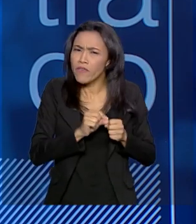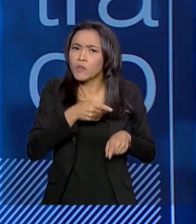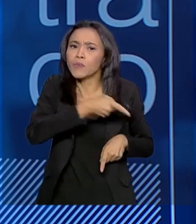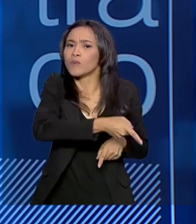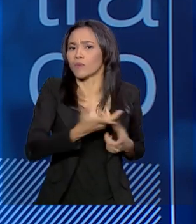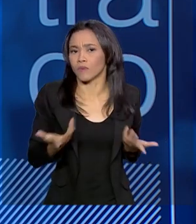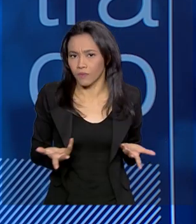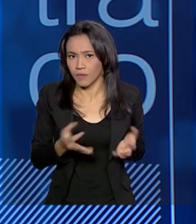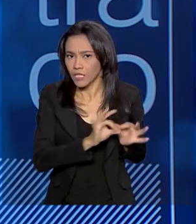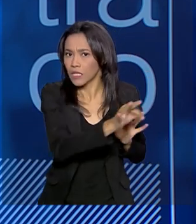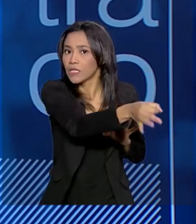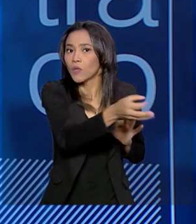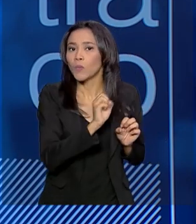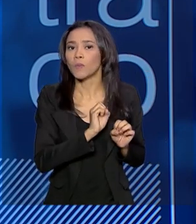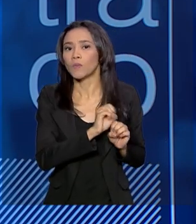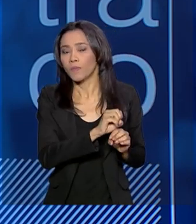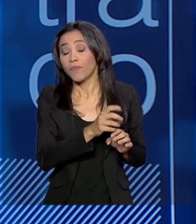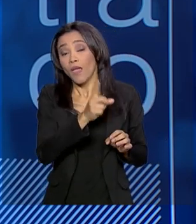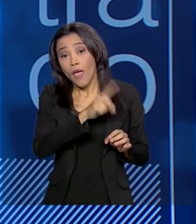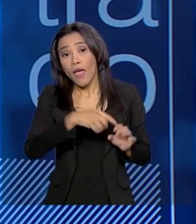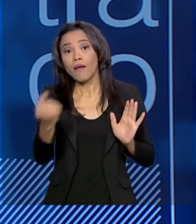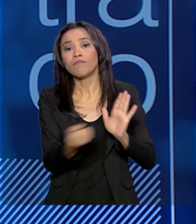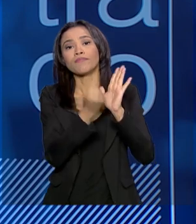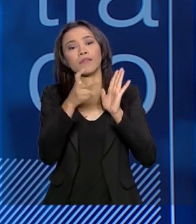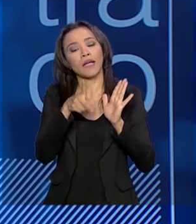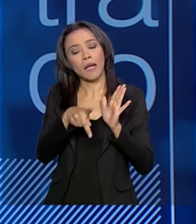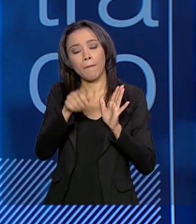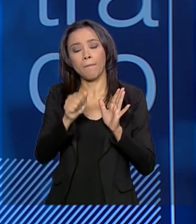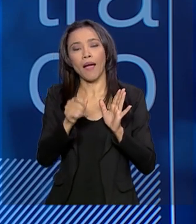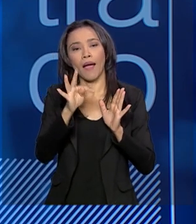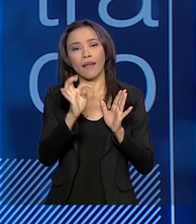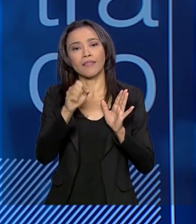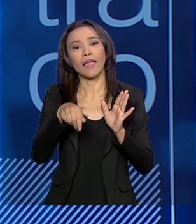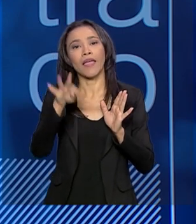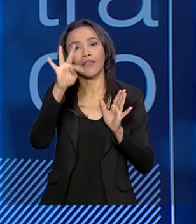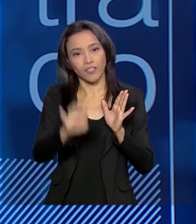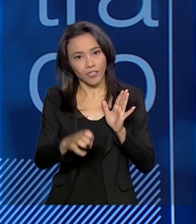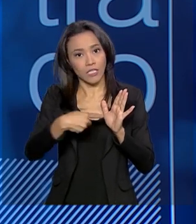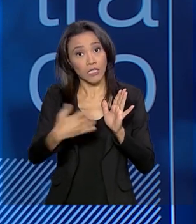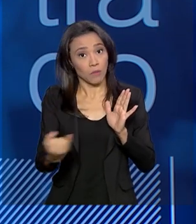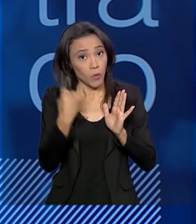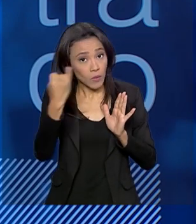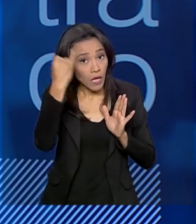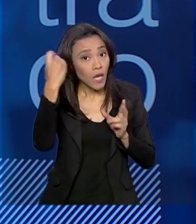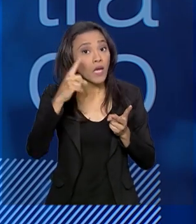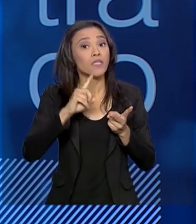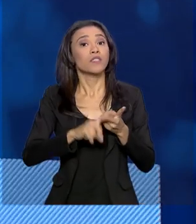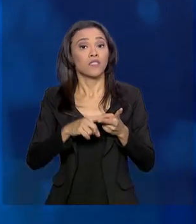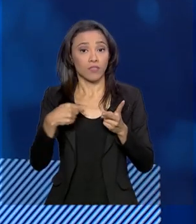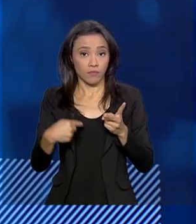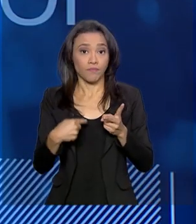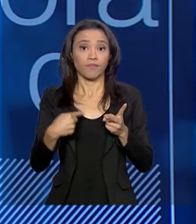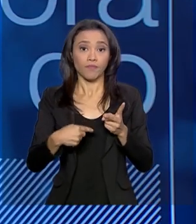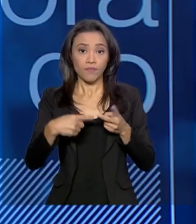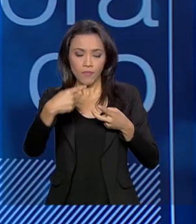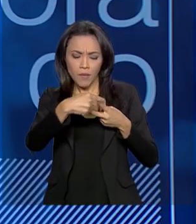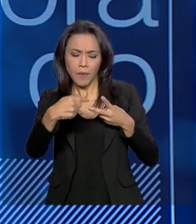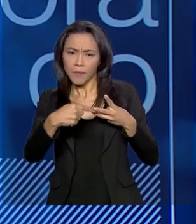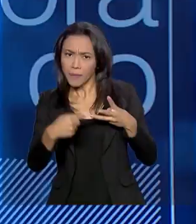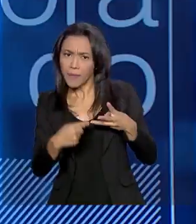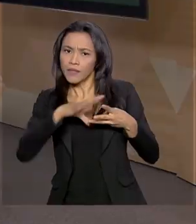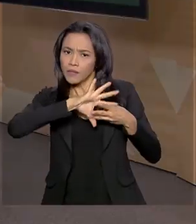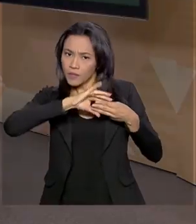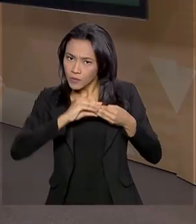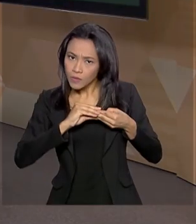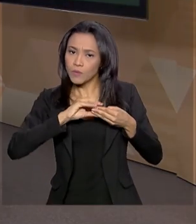Patentes é apenas um dos indicadores, importante, patentes depositadas, patentes licenciadas, recebimento de recursos de